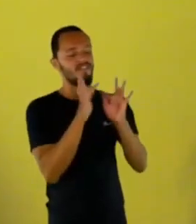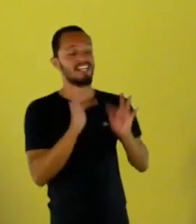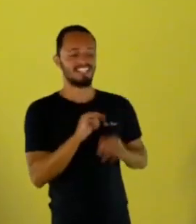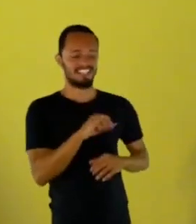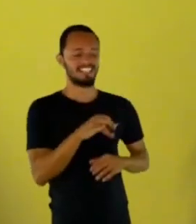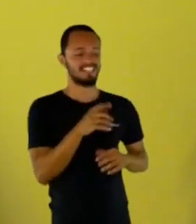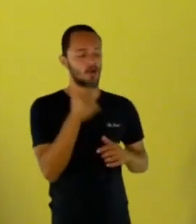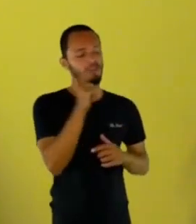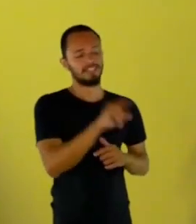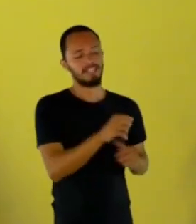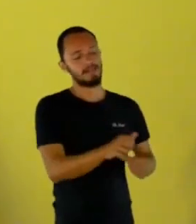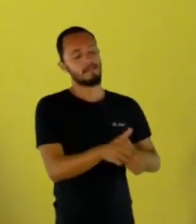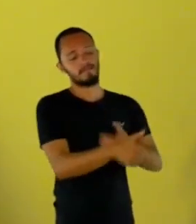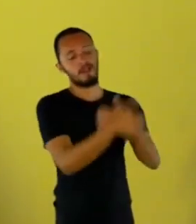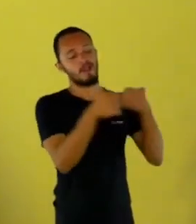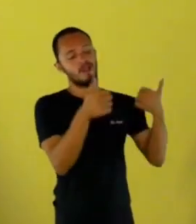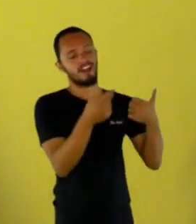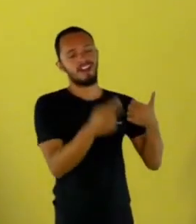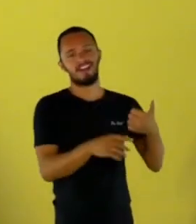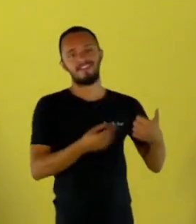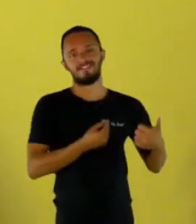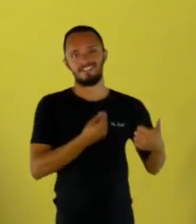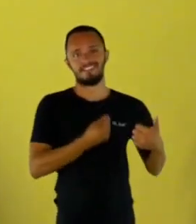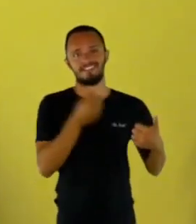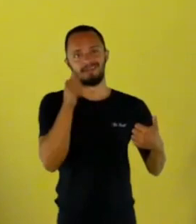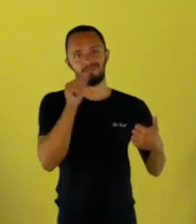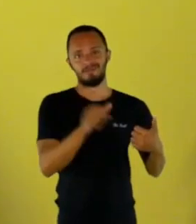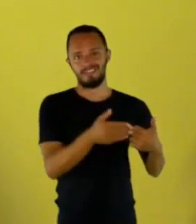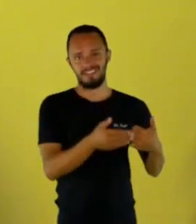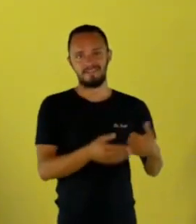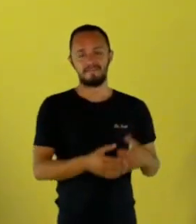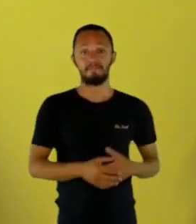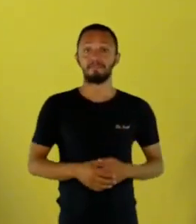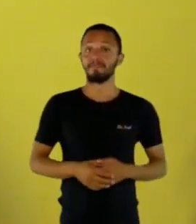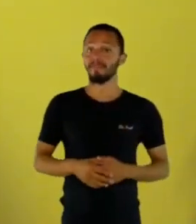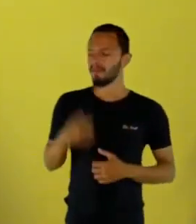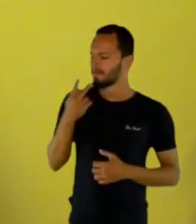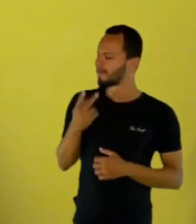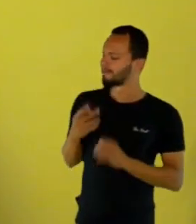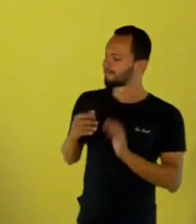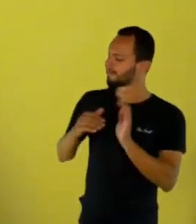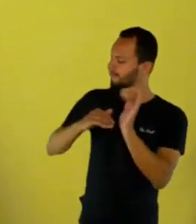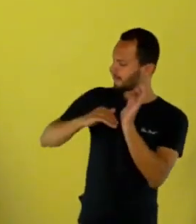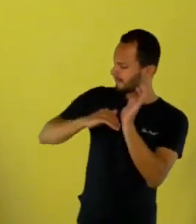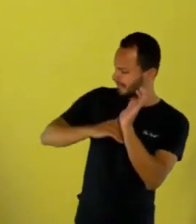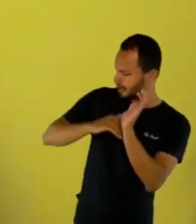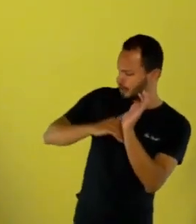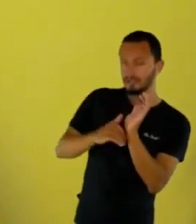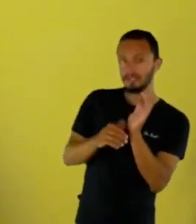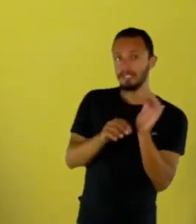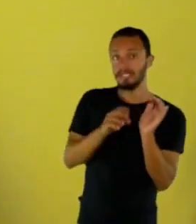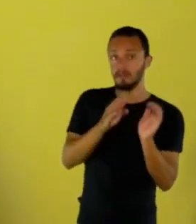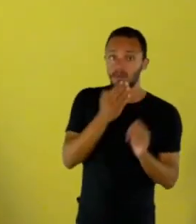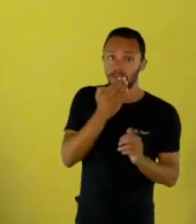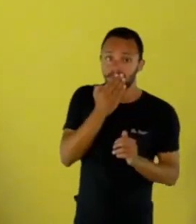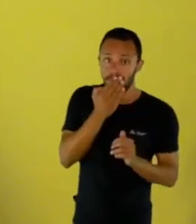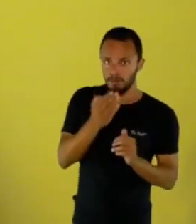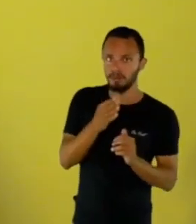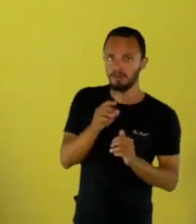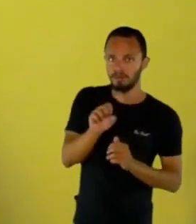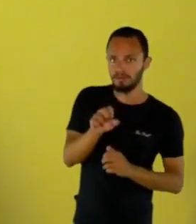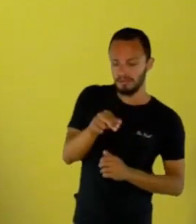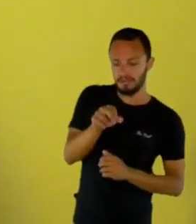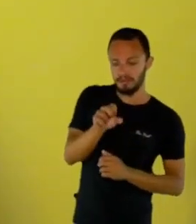nessa sua amiga que trouxe essa censura, assim, que foi demais, eu acho que é uma forma também quando a gente lê, até de perder um pouco esse